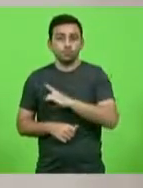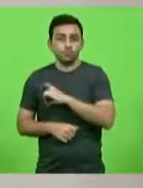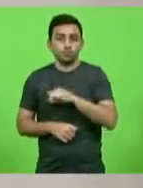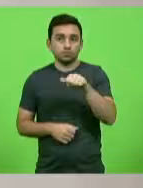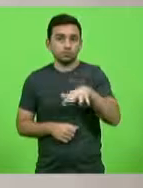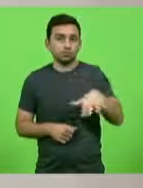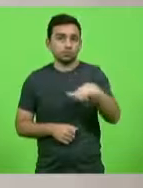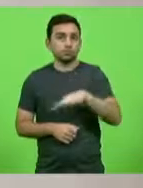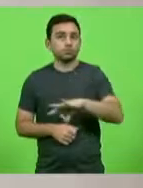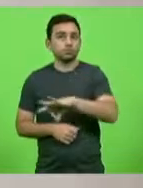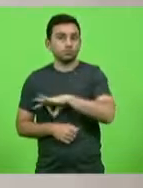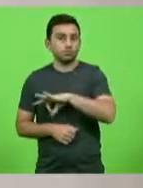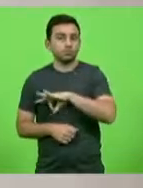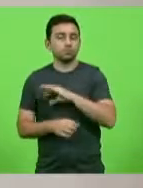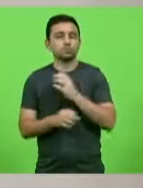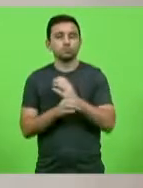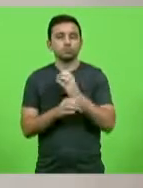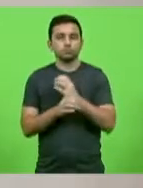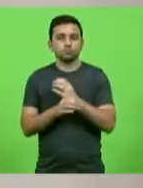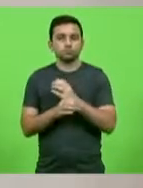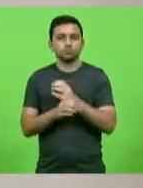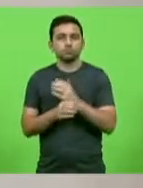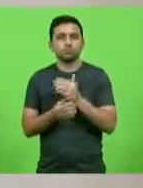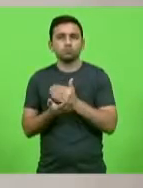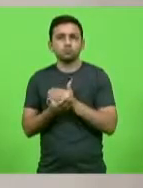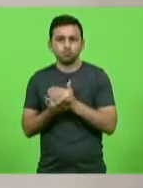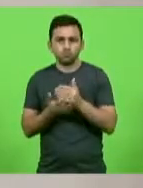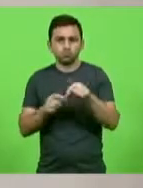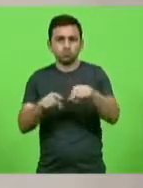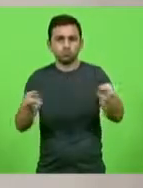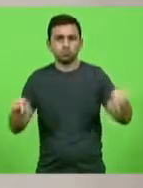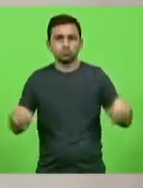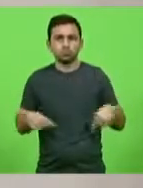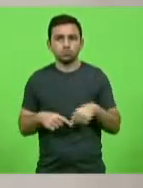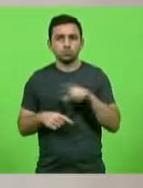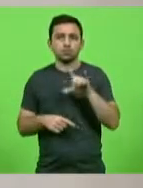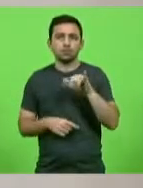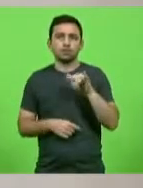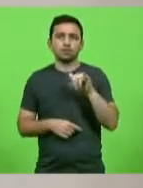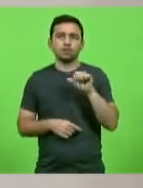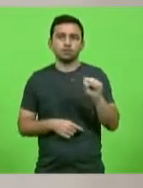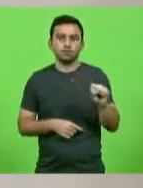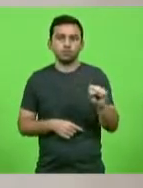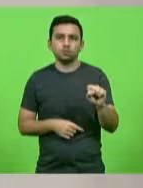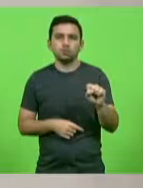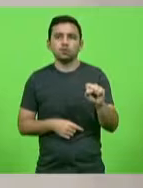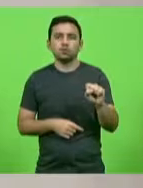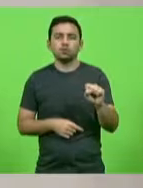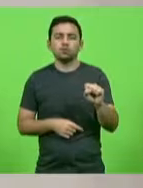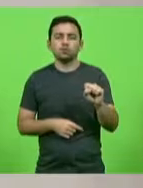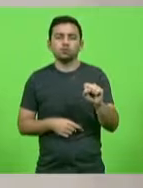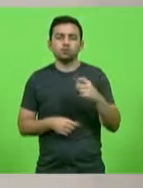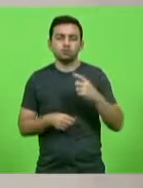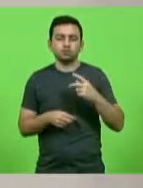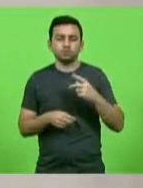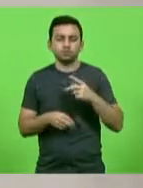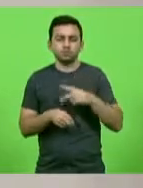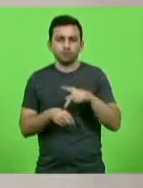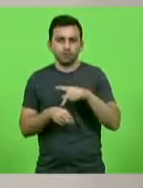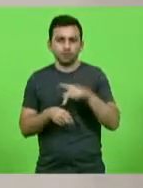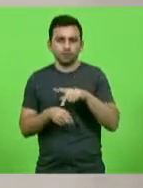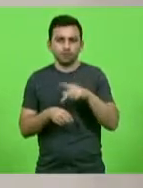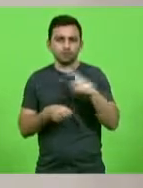Civil de Santa Catarina instalação de uma sala lilás ao município de Penha. Em discussão.